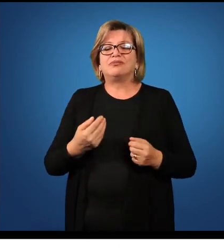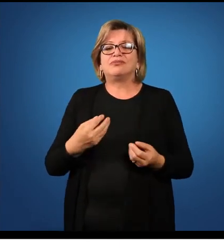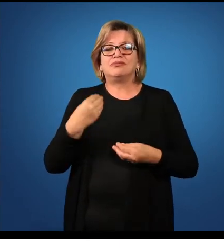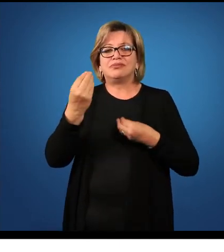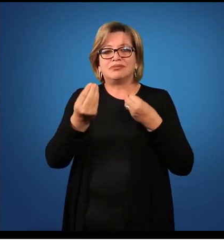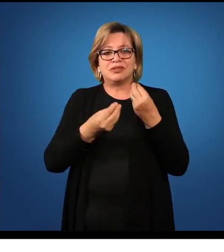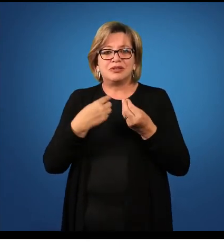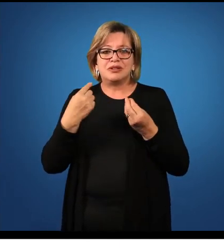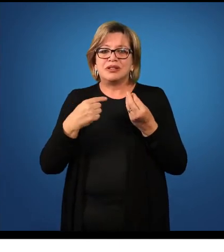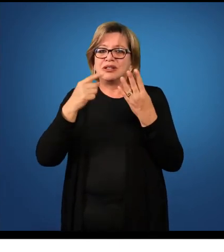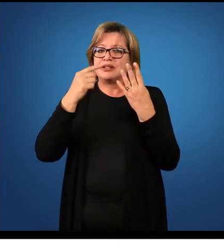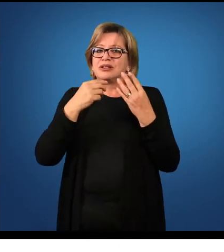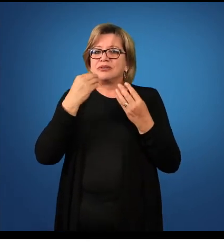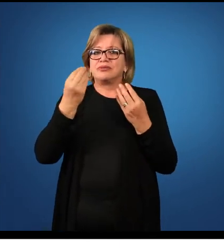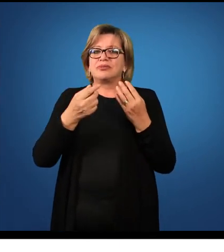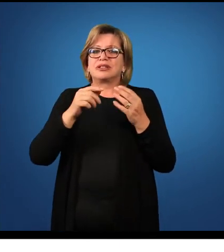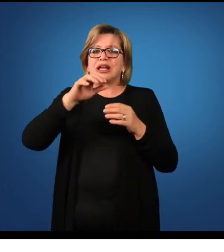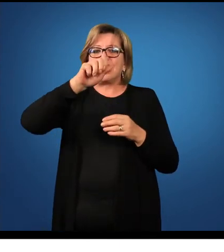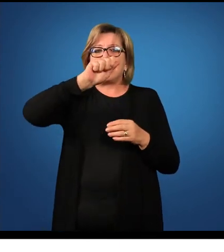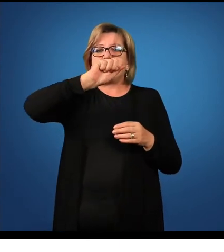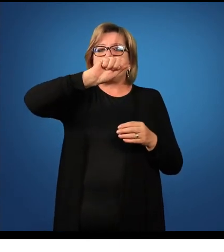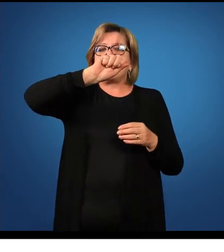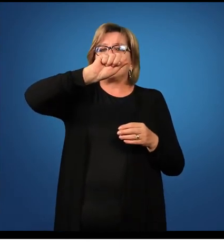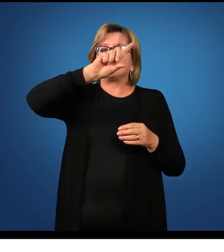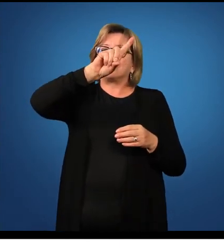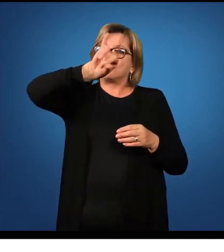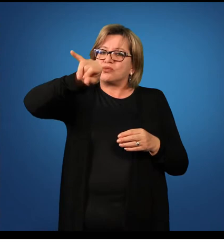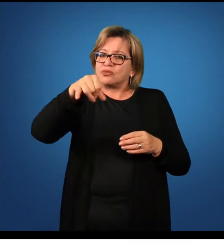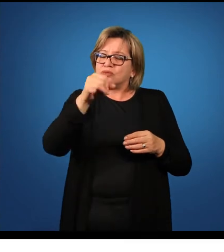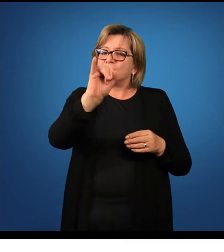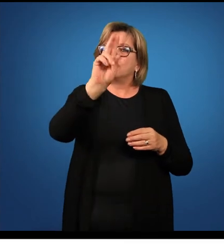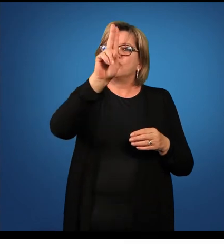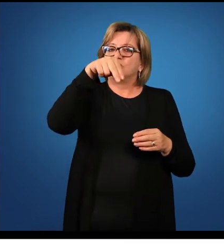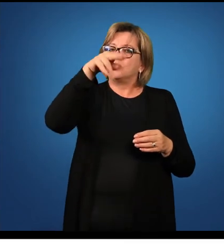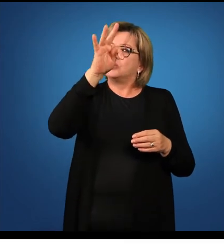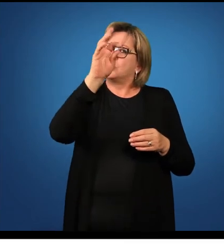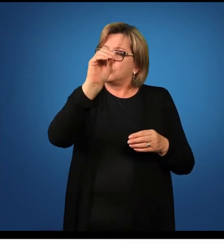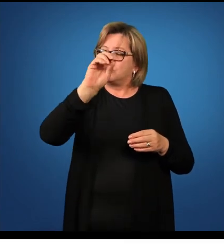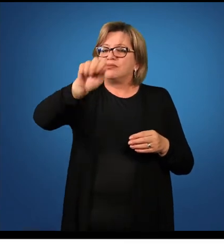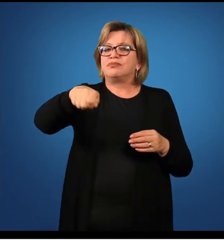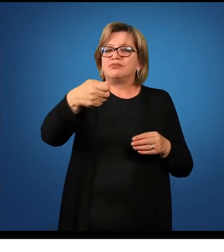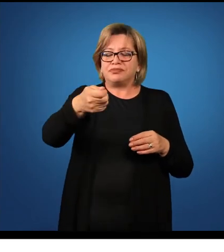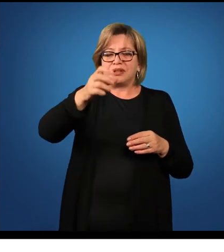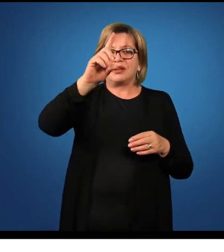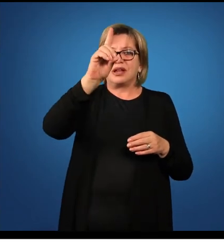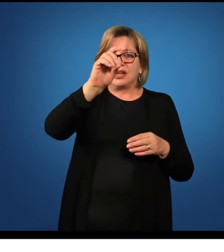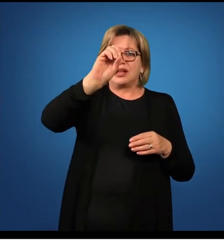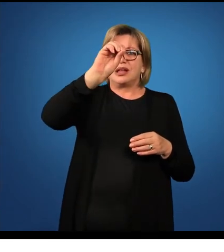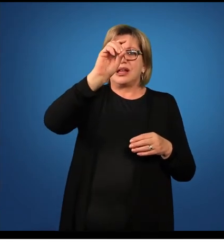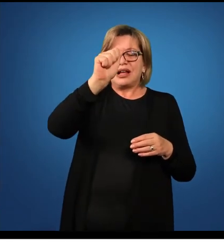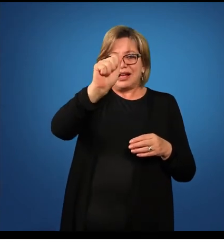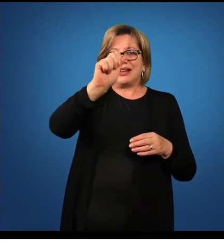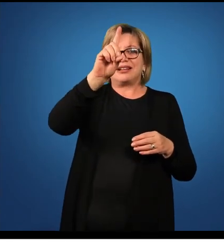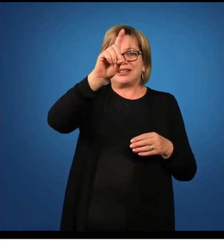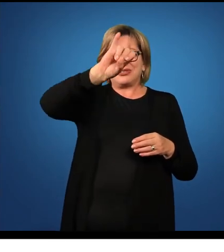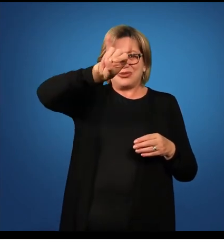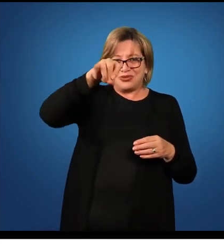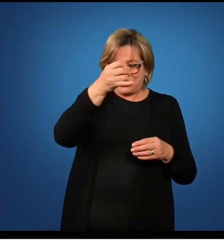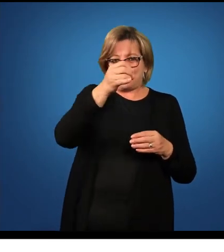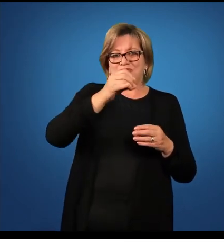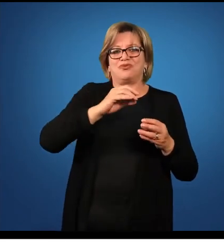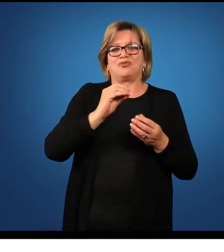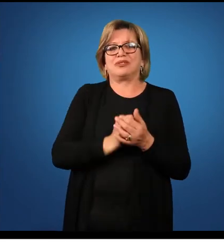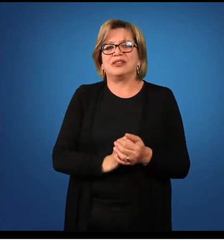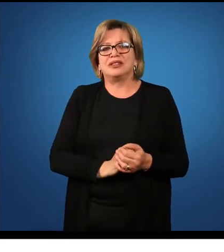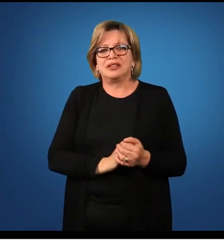agora para os adjuntos adverbiais, dando continuidade, onde paramos, na disciplina de latim 1.